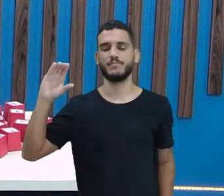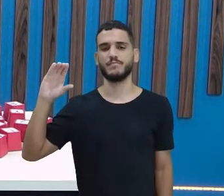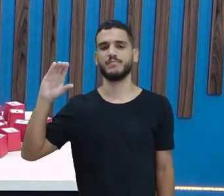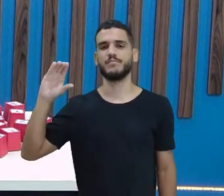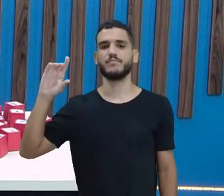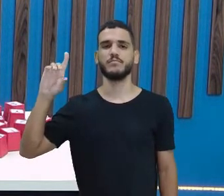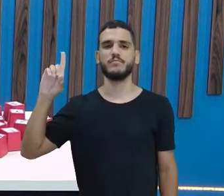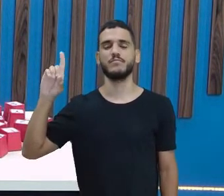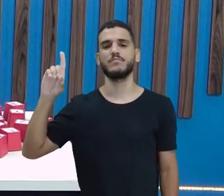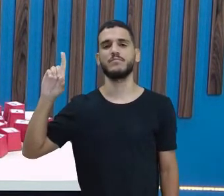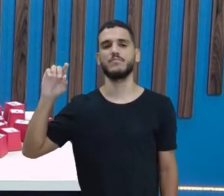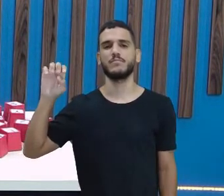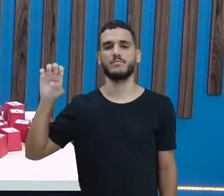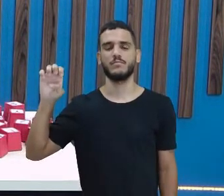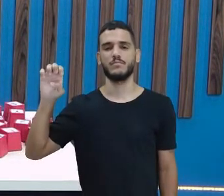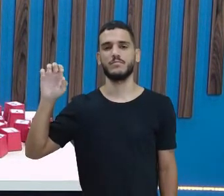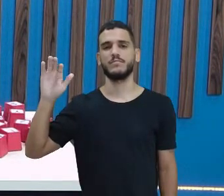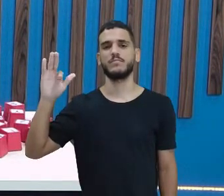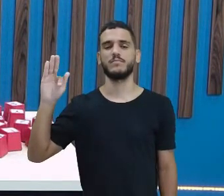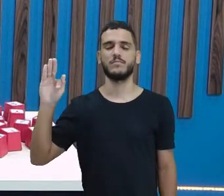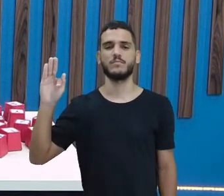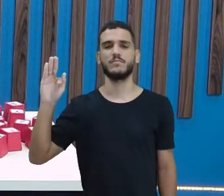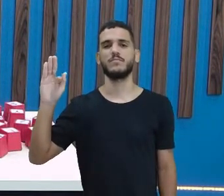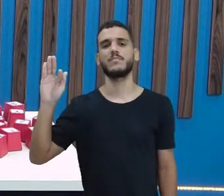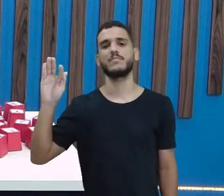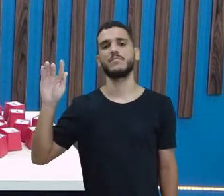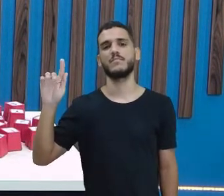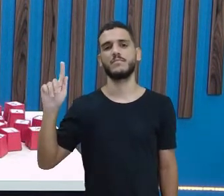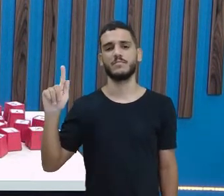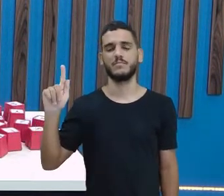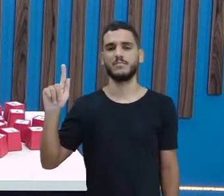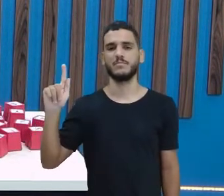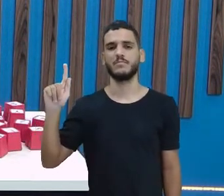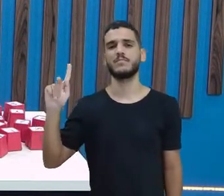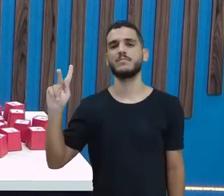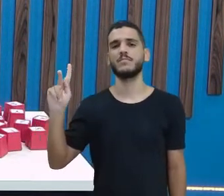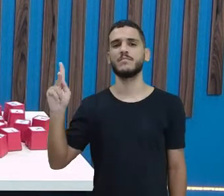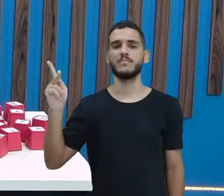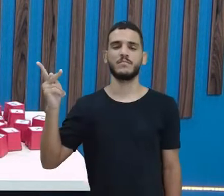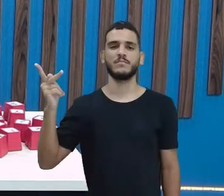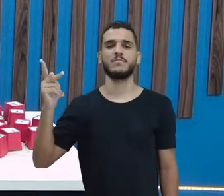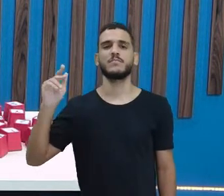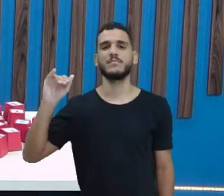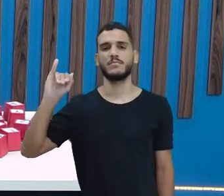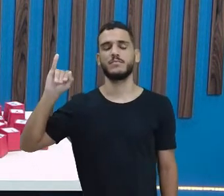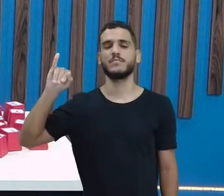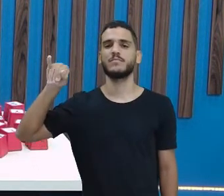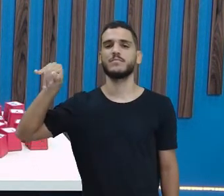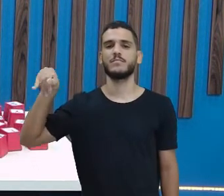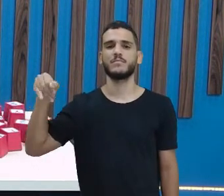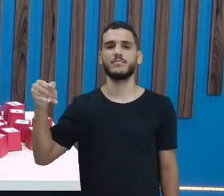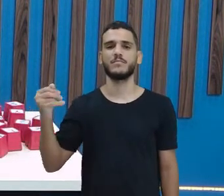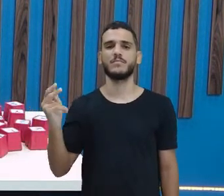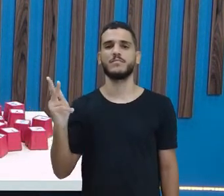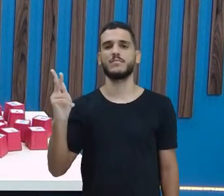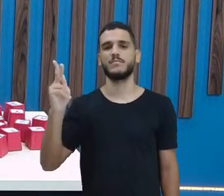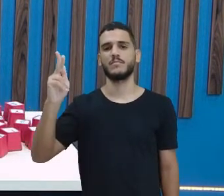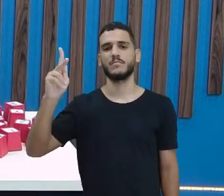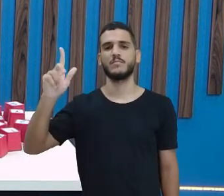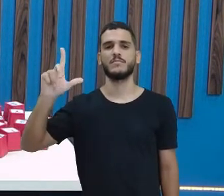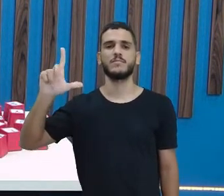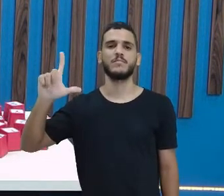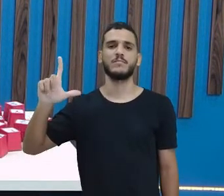D, E, F, G. H, I, J, K,